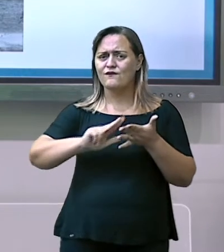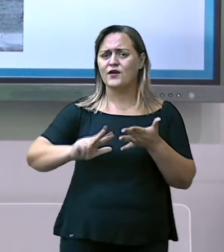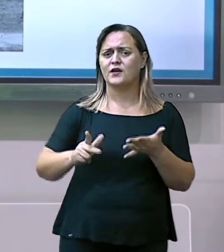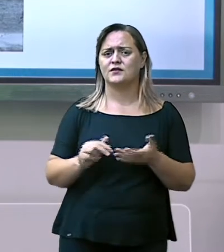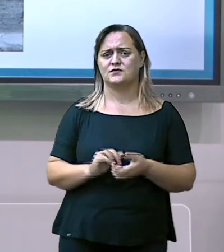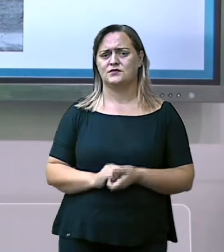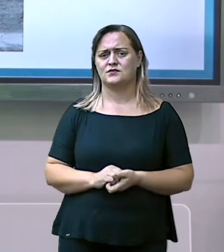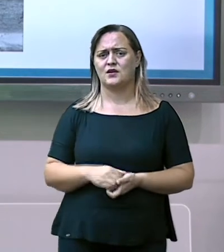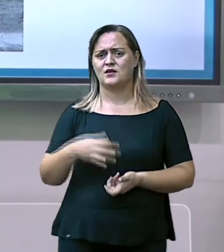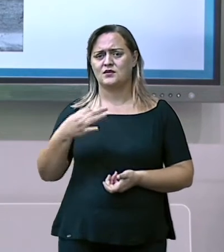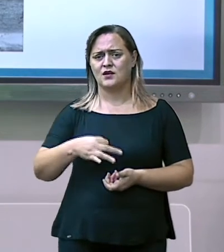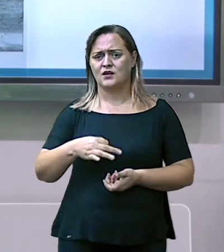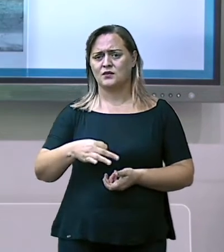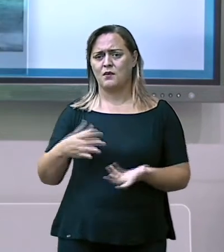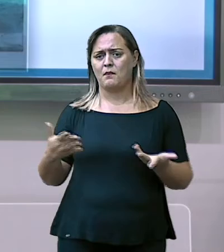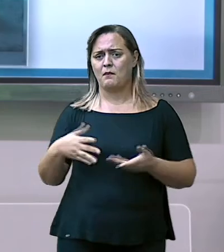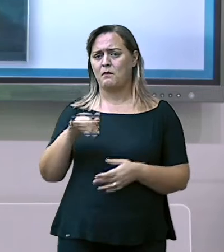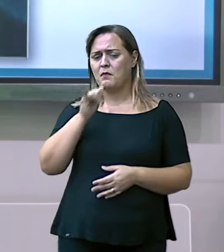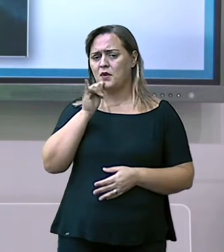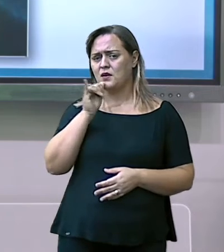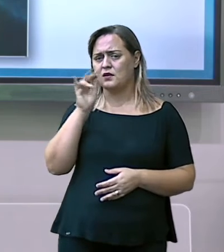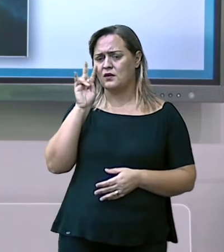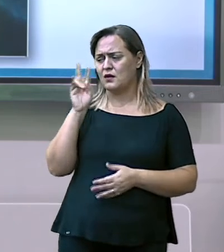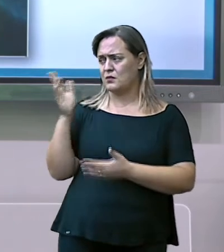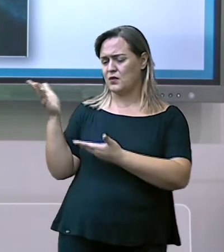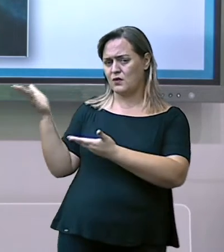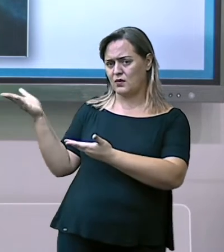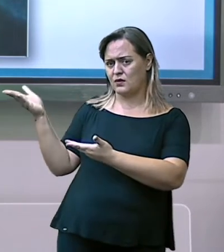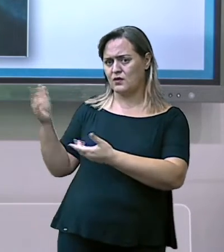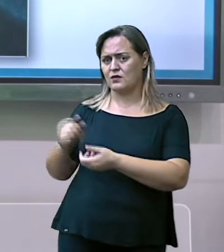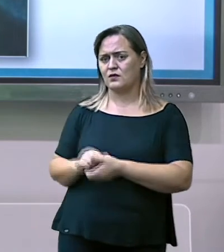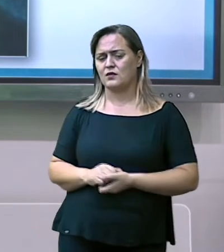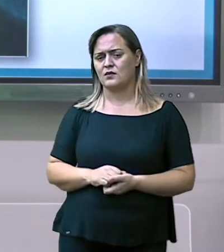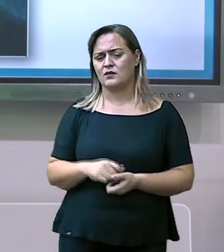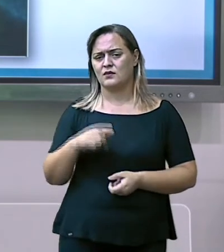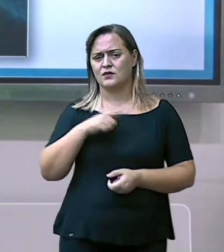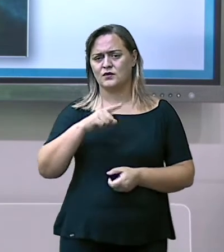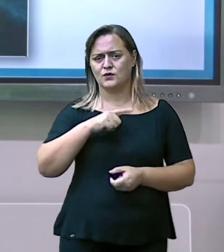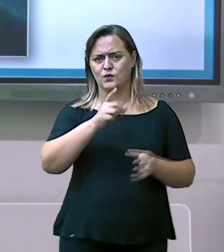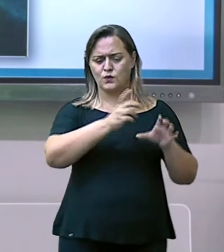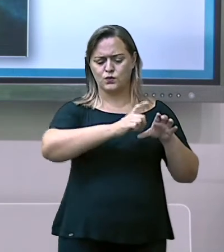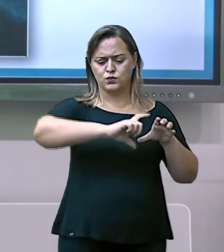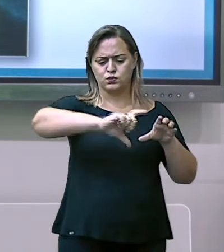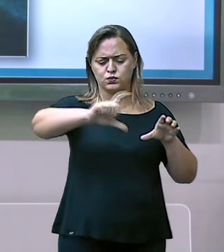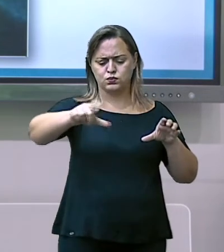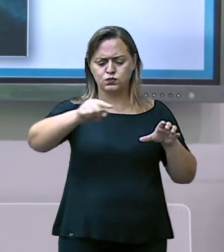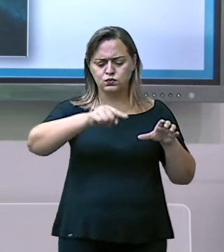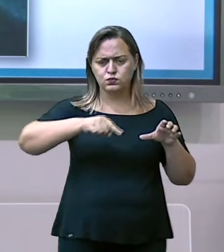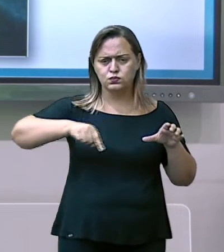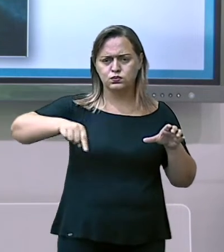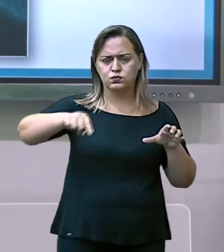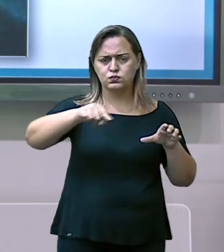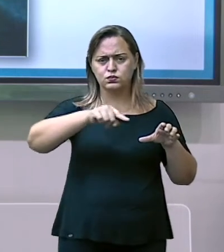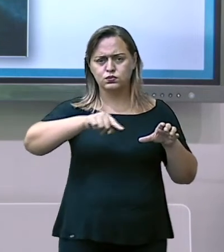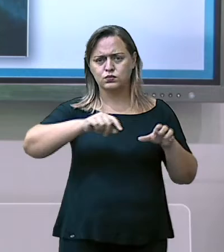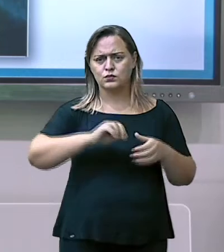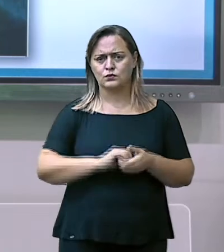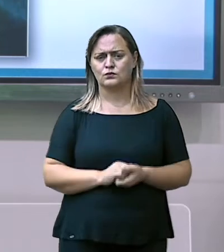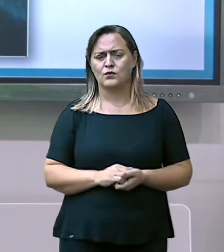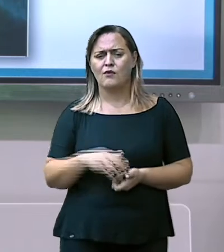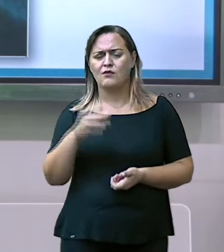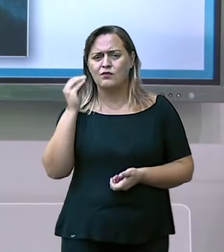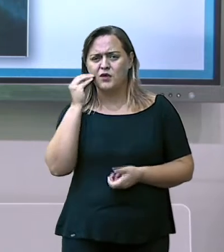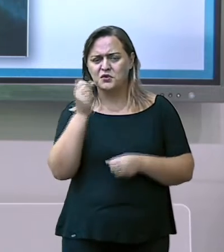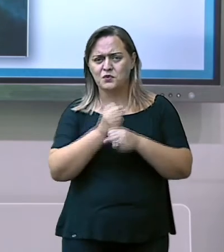não significa que o teste foi em 2017. Não.